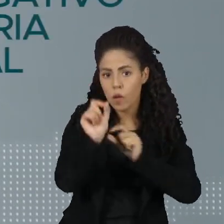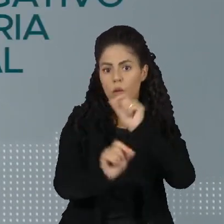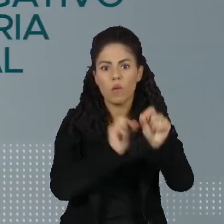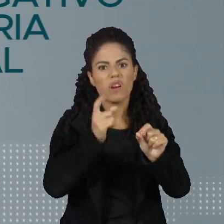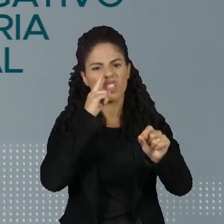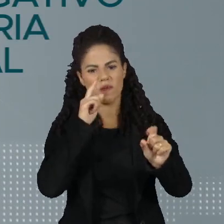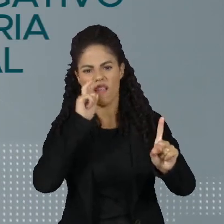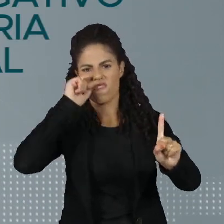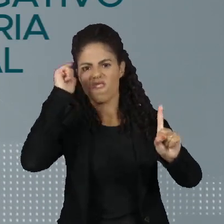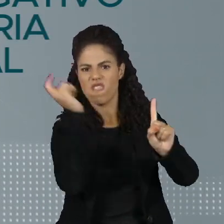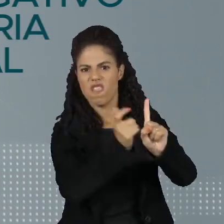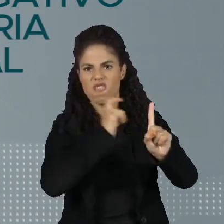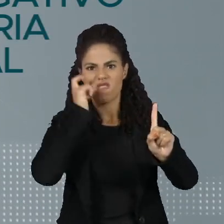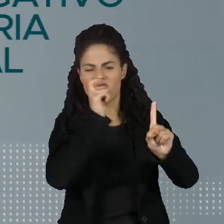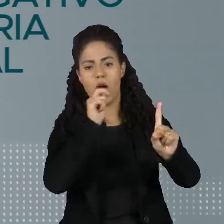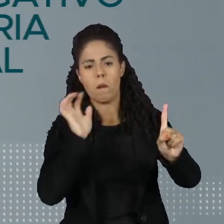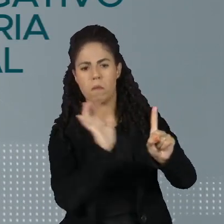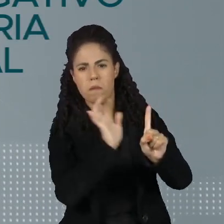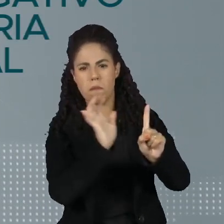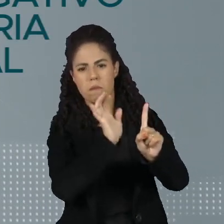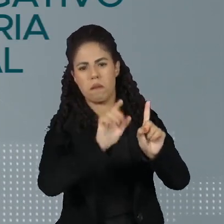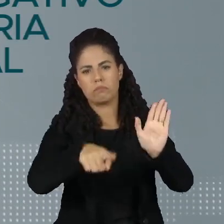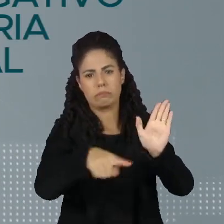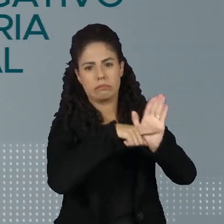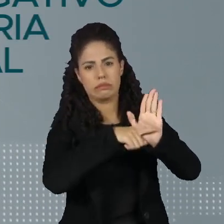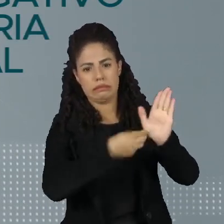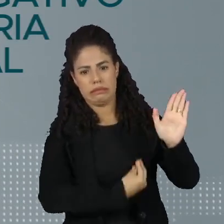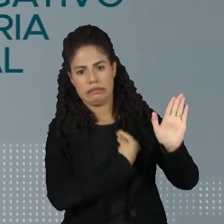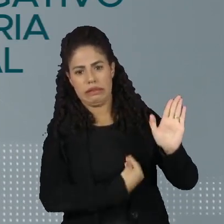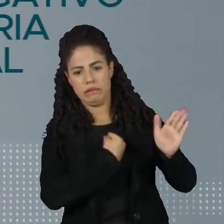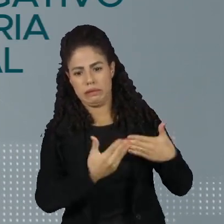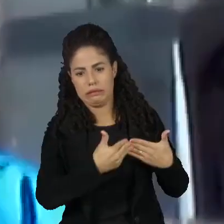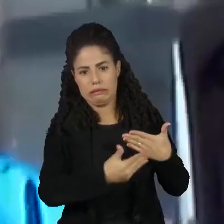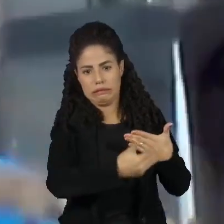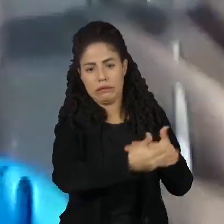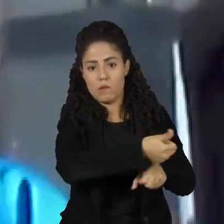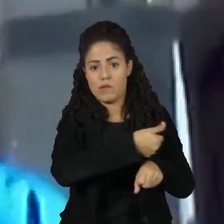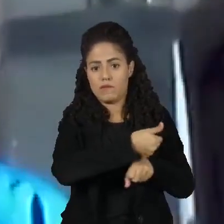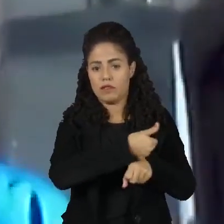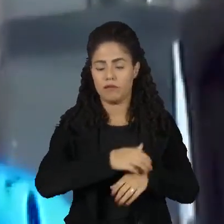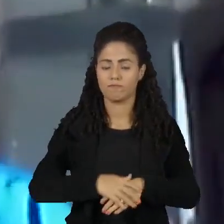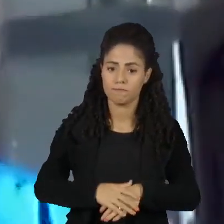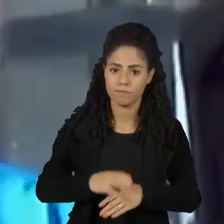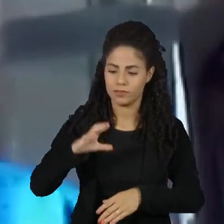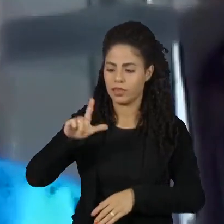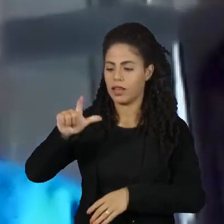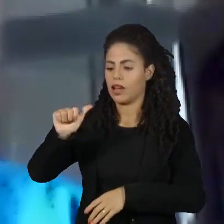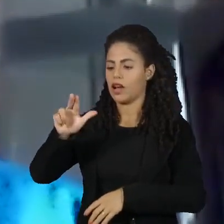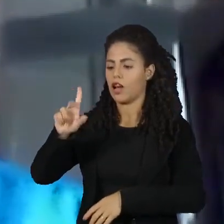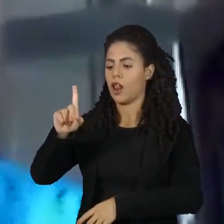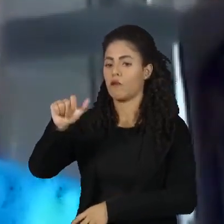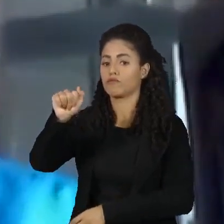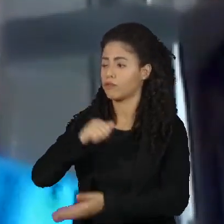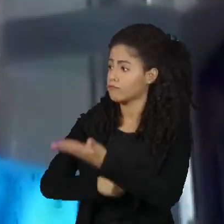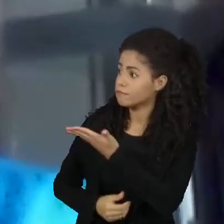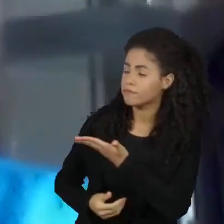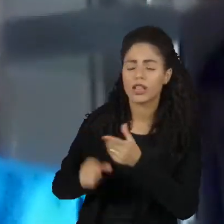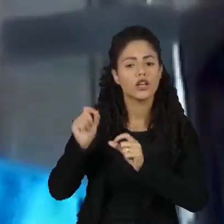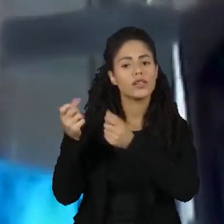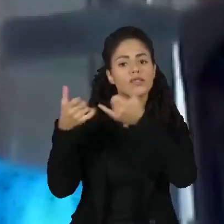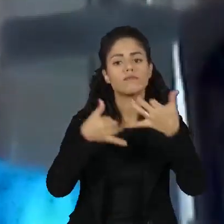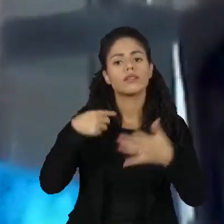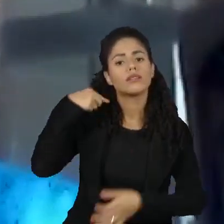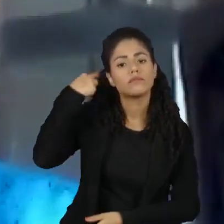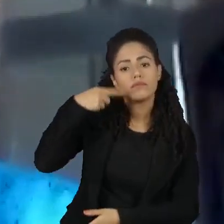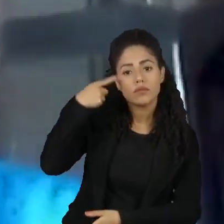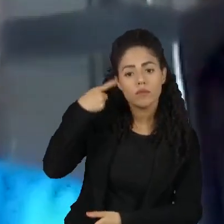o abuso teve um impacto negativo em sua trajetória profissional. Cláudia Luna, advogada especializada